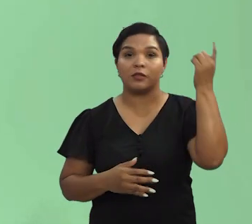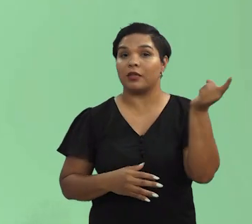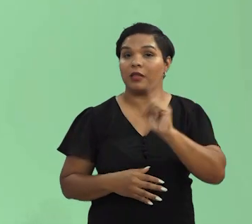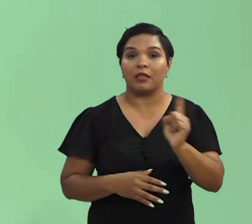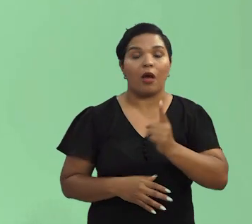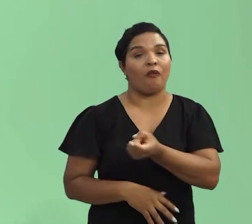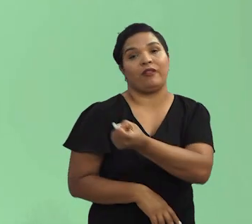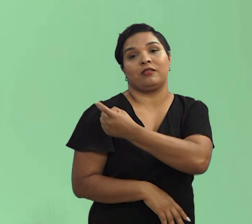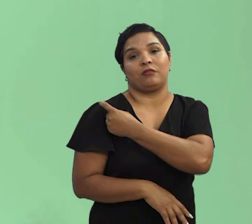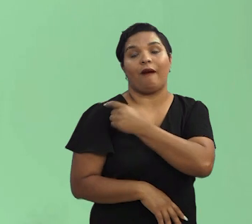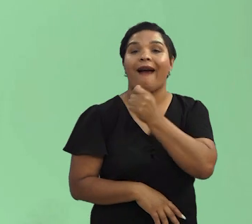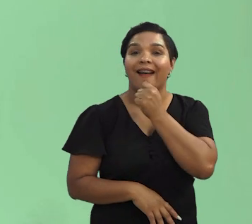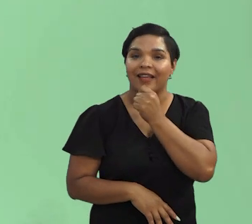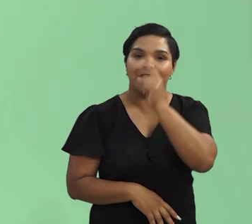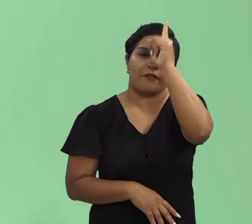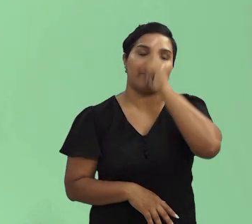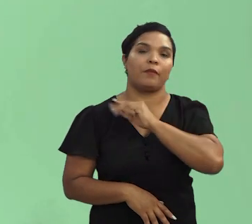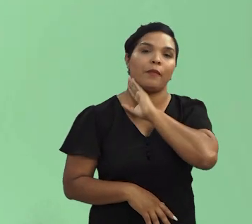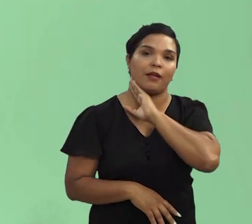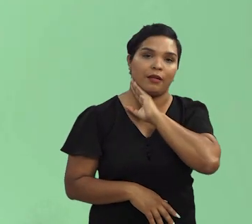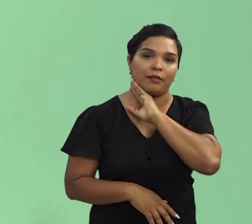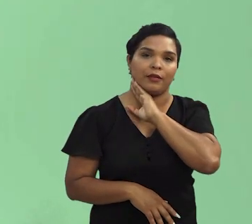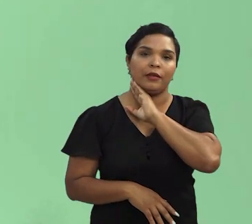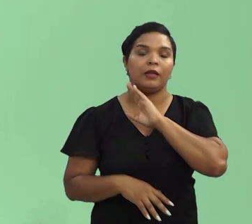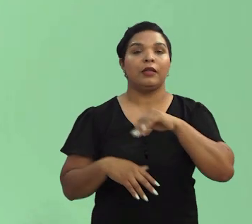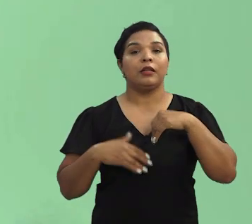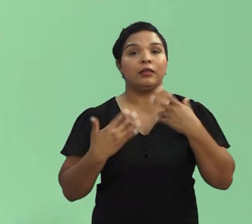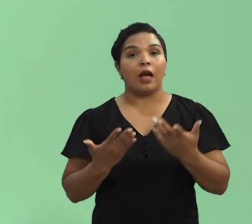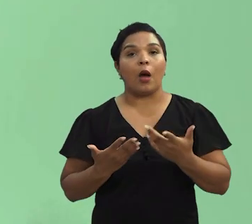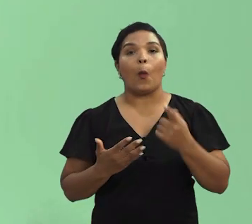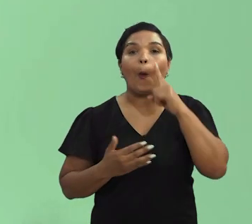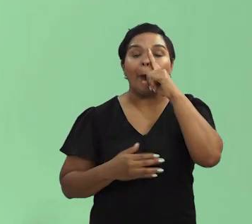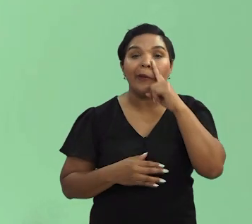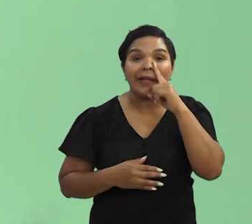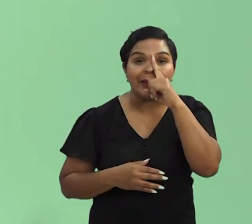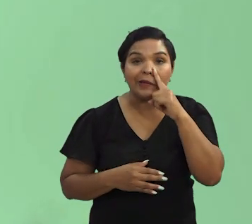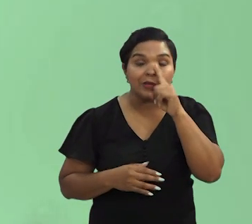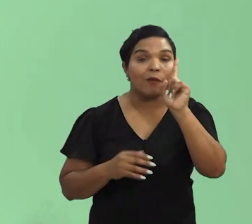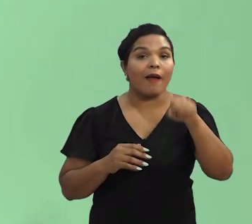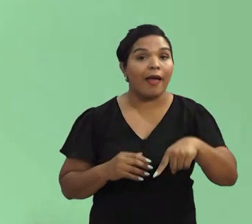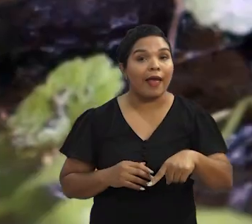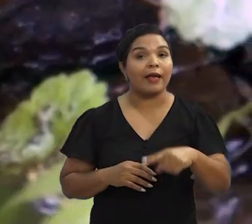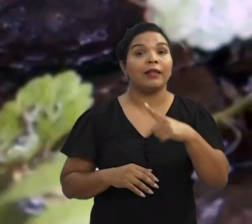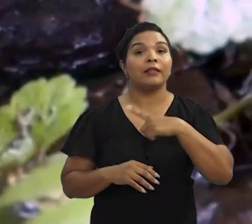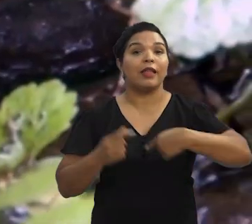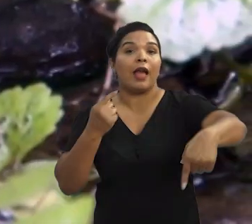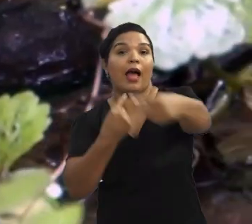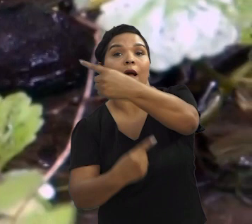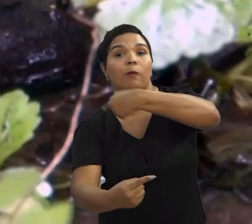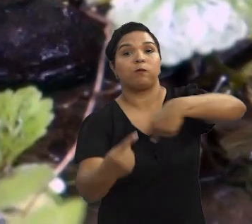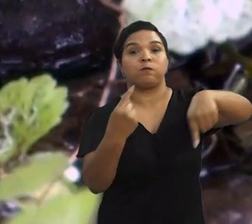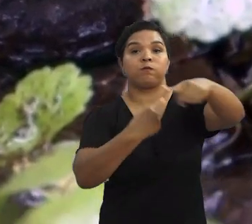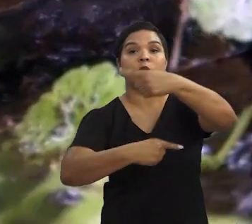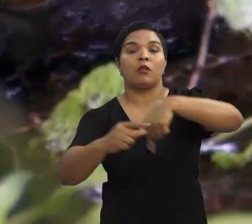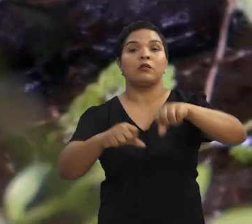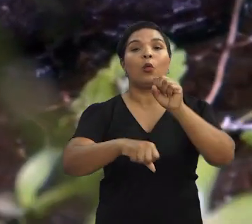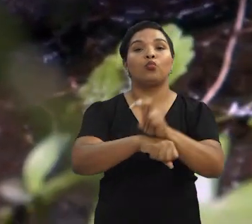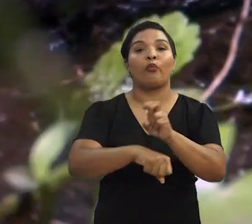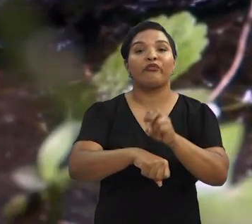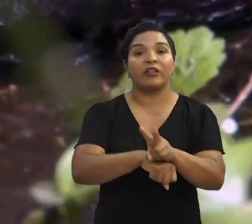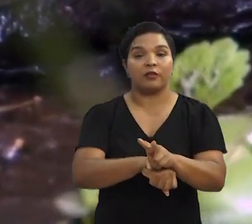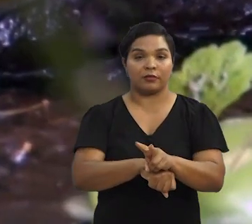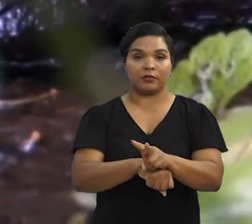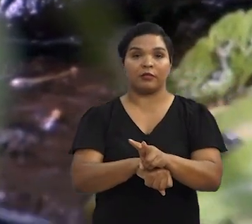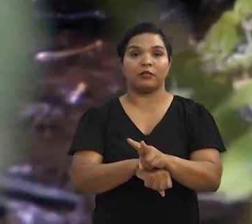pessoas não vacinadas com a febre amarela. E aí o risco é isso, né? É você ter a circulação do